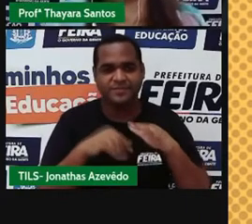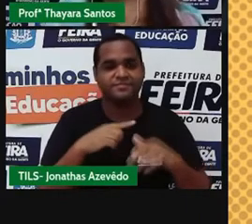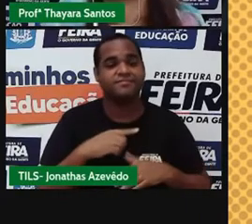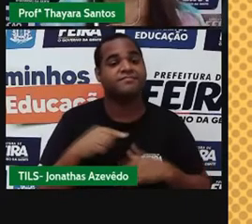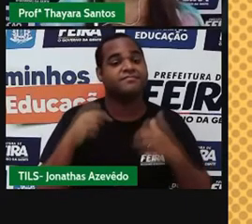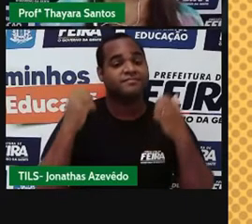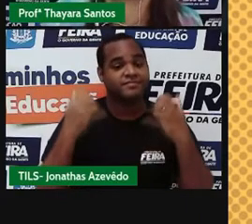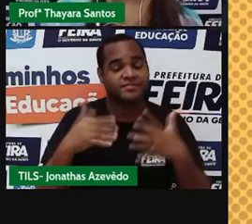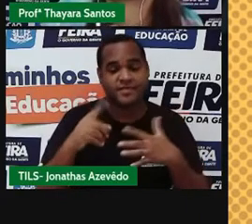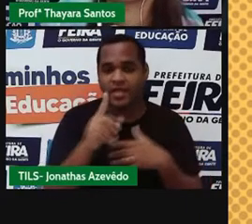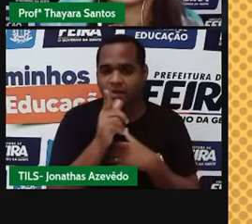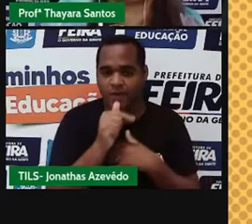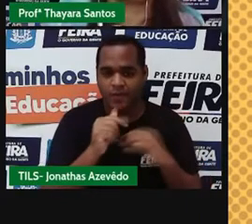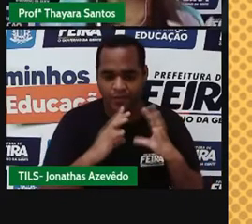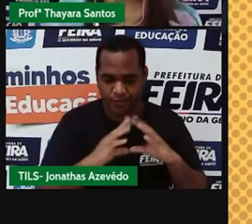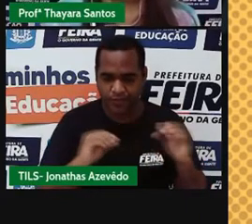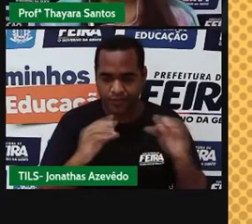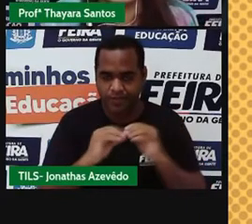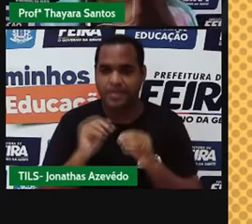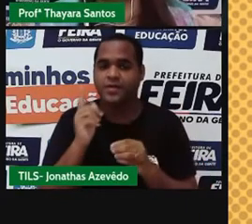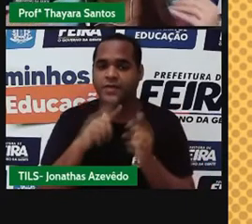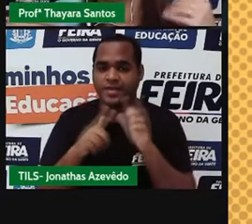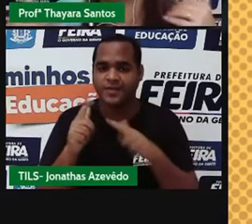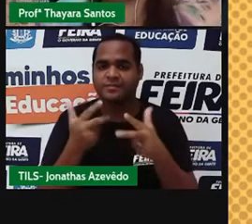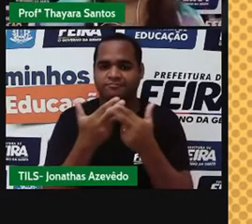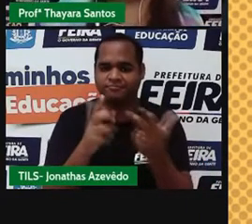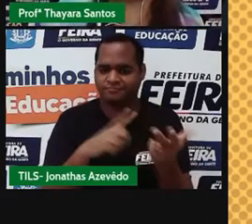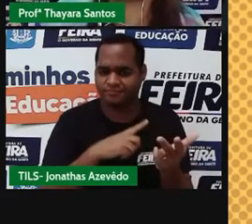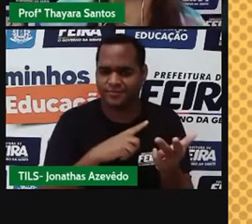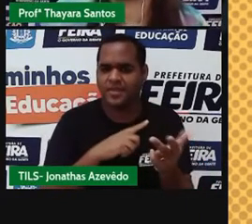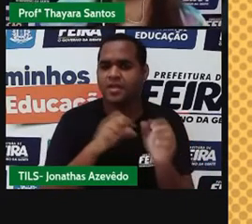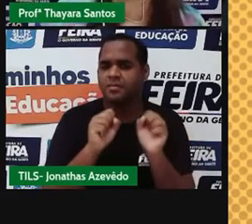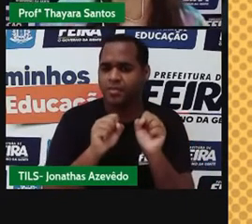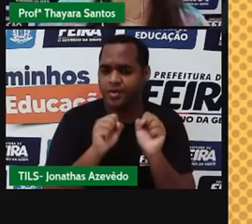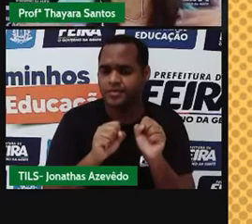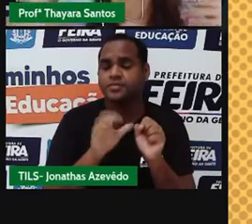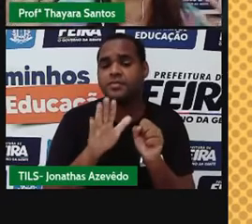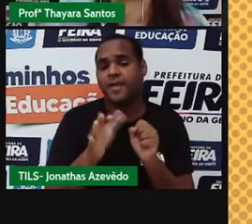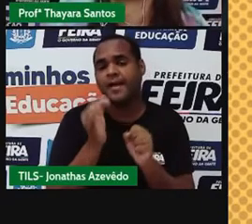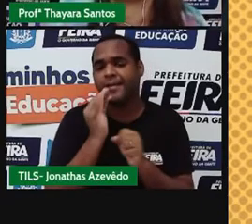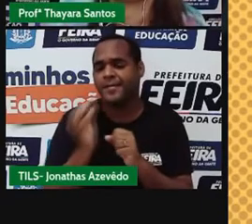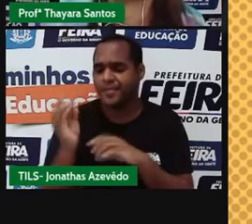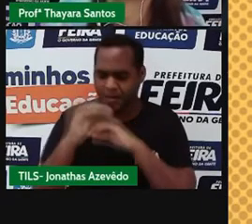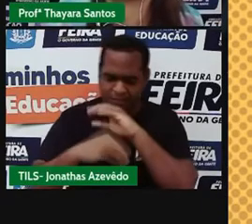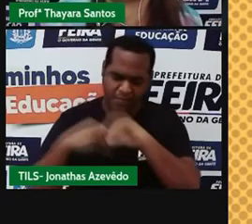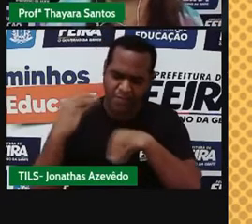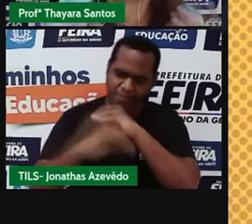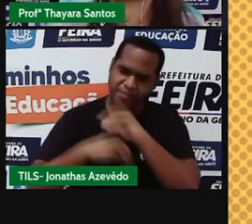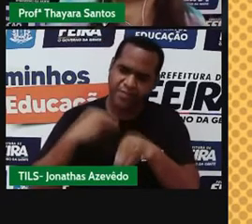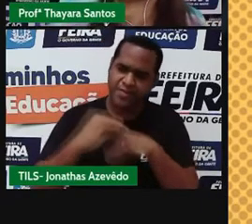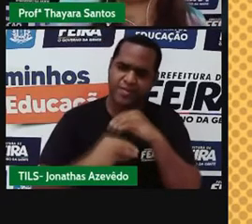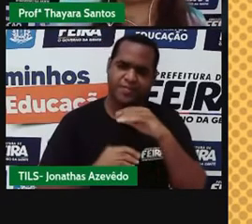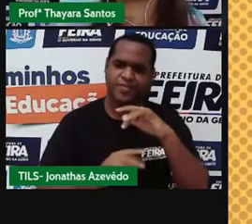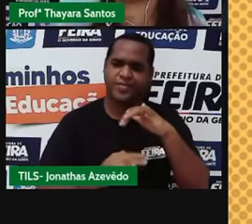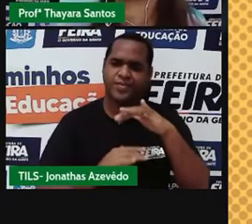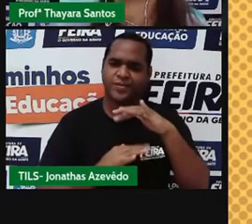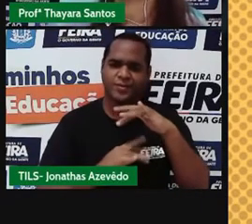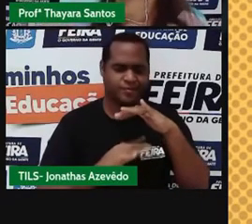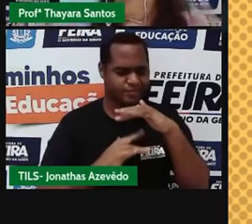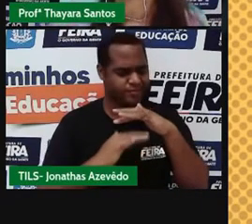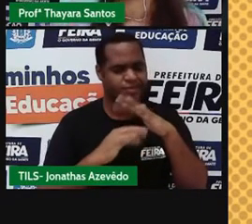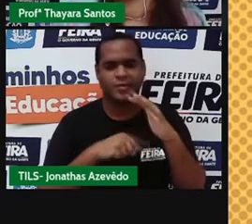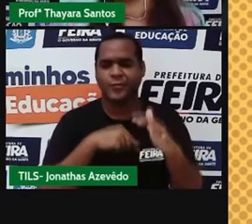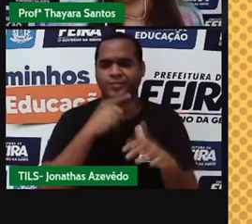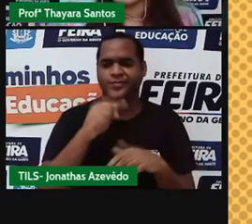A água consegue dissolver o açúcar, consegue dissolver o sal, porém, se a gente botar em excesso, a gente vai ultrapassar a capacidade dela